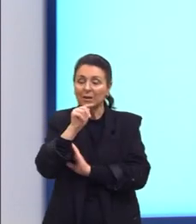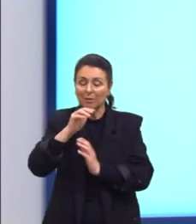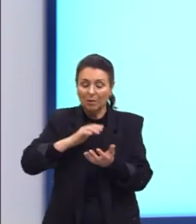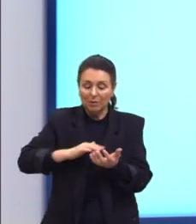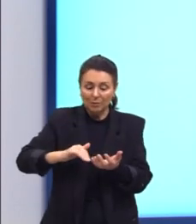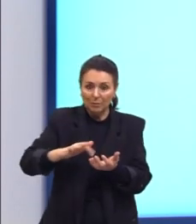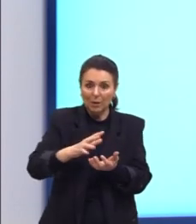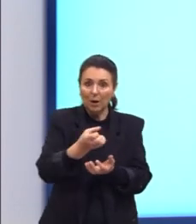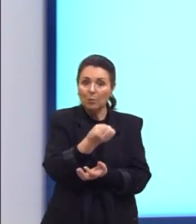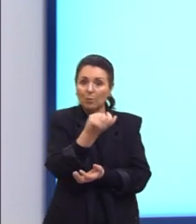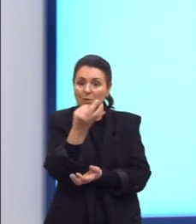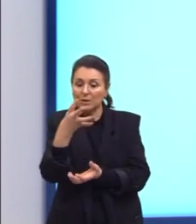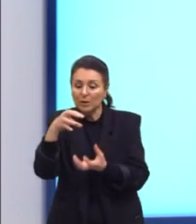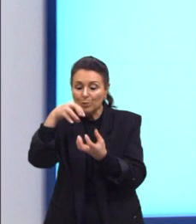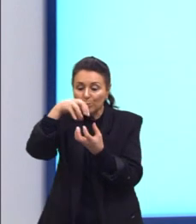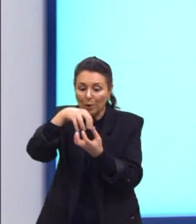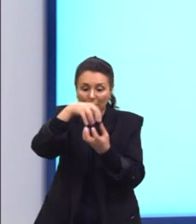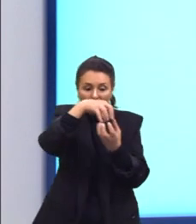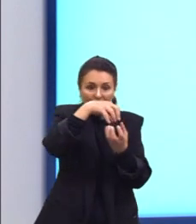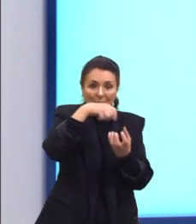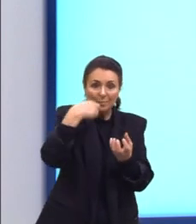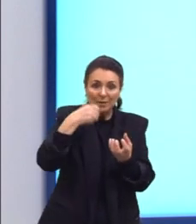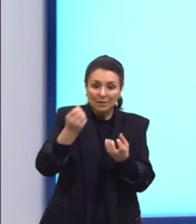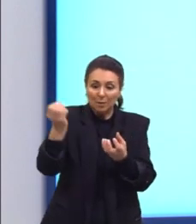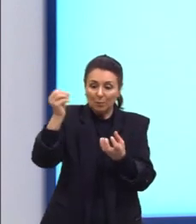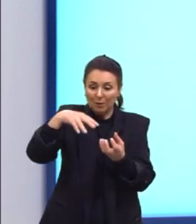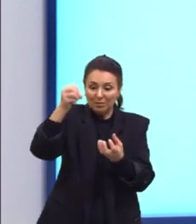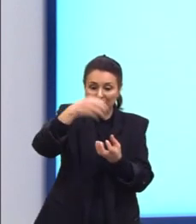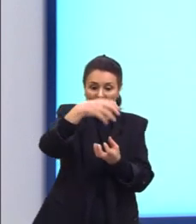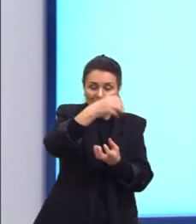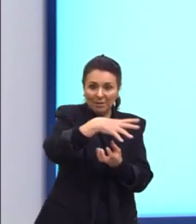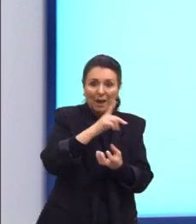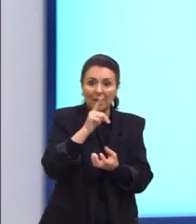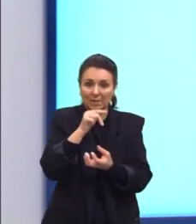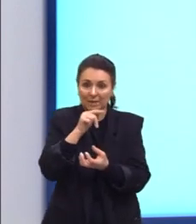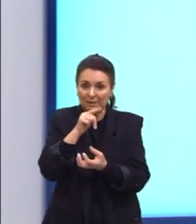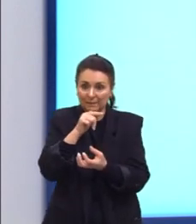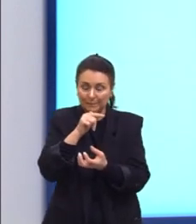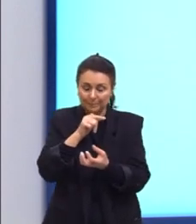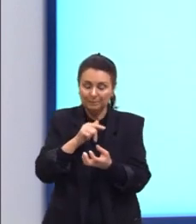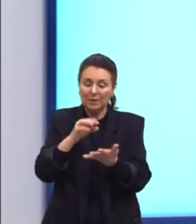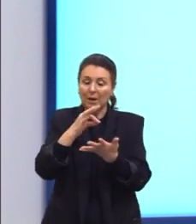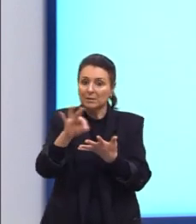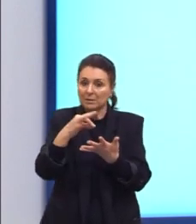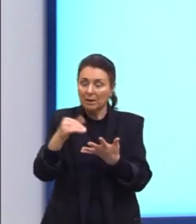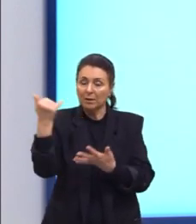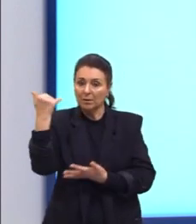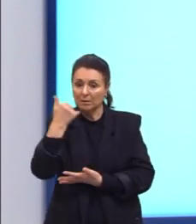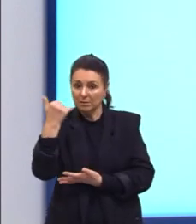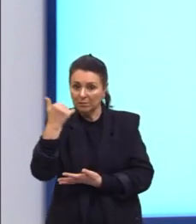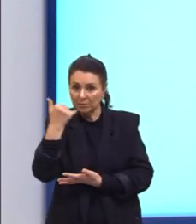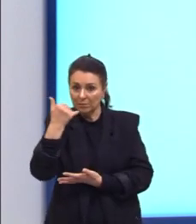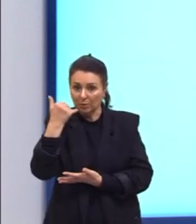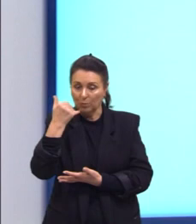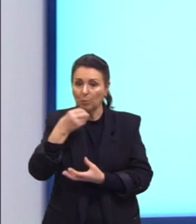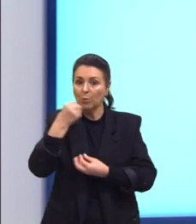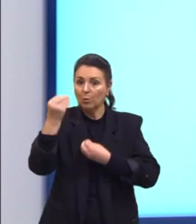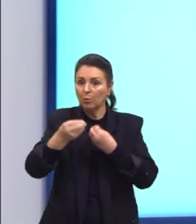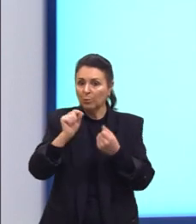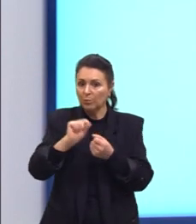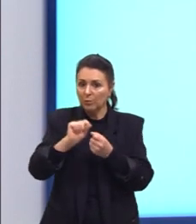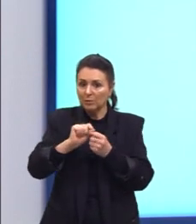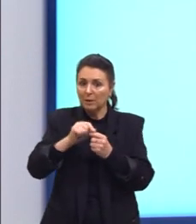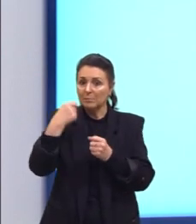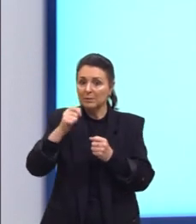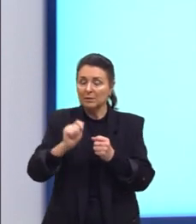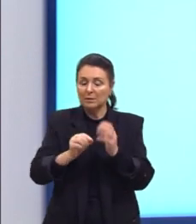quantas bolinhas a gente precisa colocar ali. Então, aqui eu destaquei a informação. Para retirar, a gente precisa da